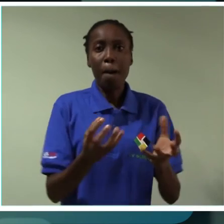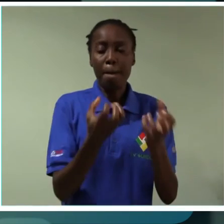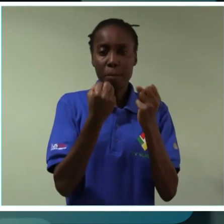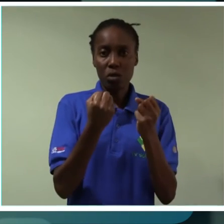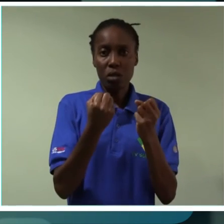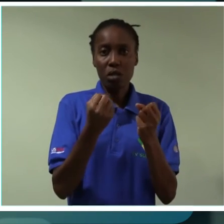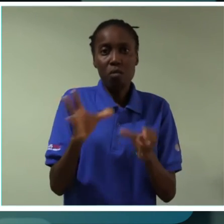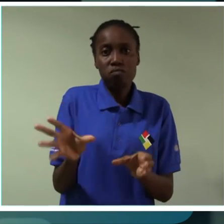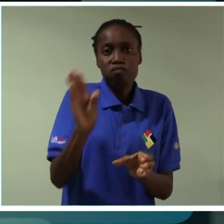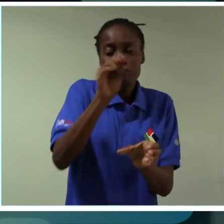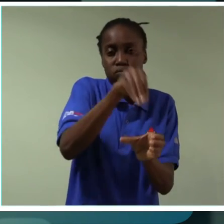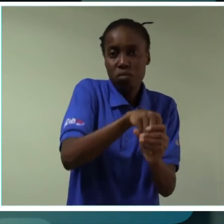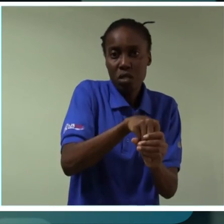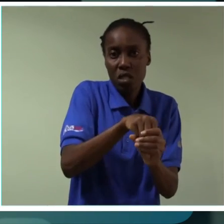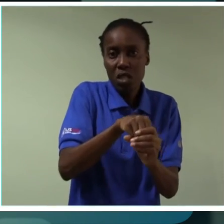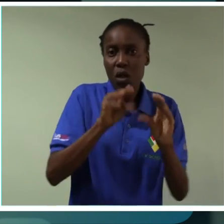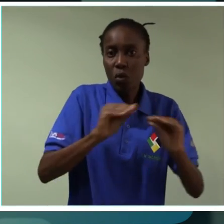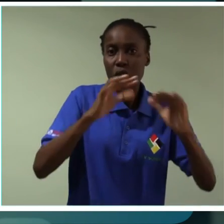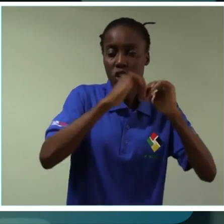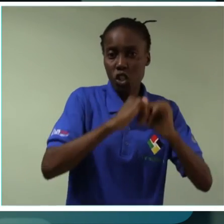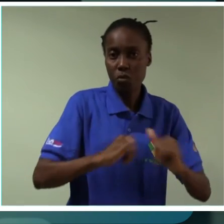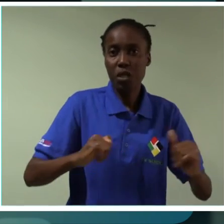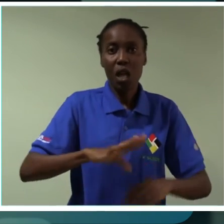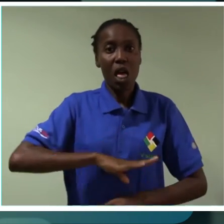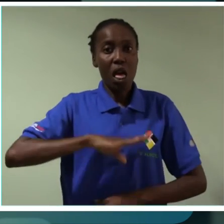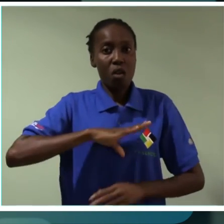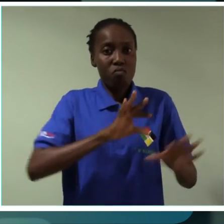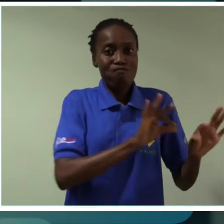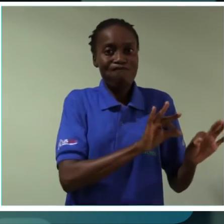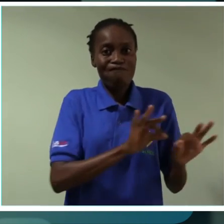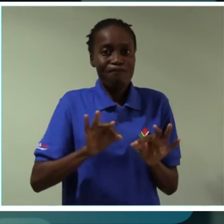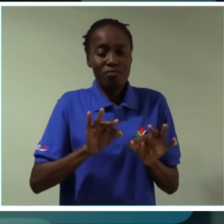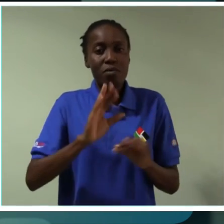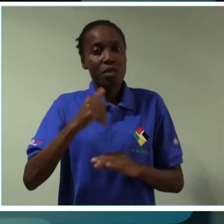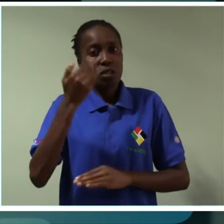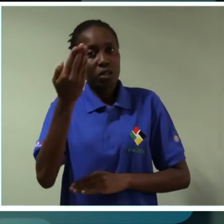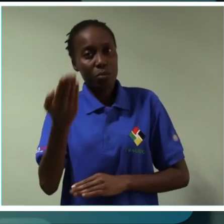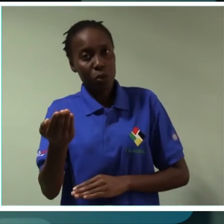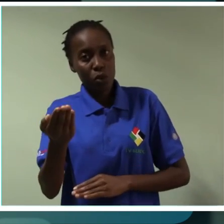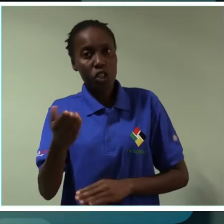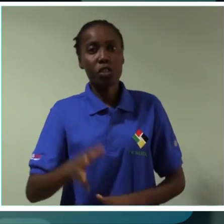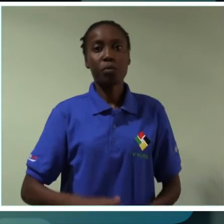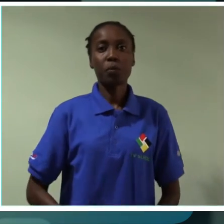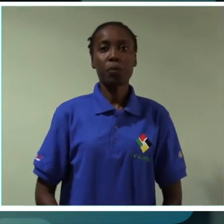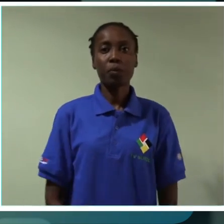específico, também é uma questão especial, a idade seja um pouco esticada para mais tarde.